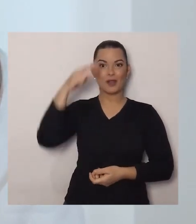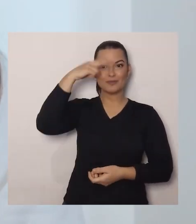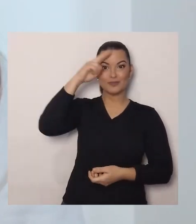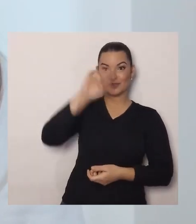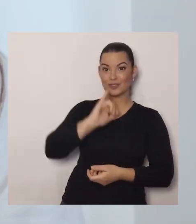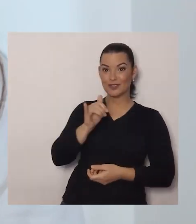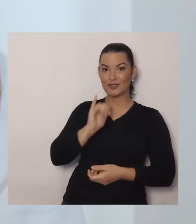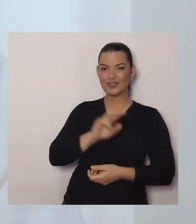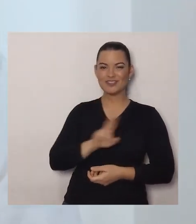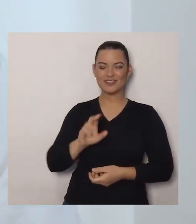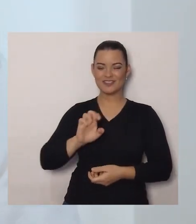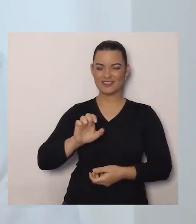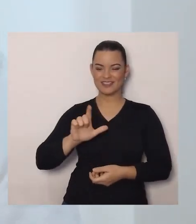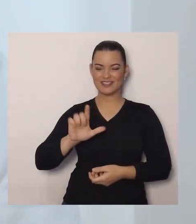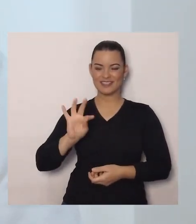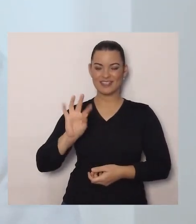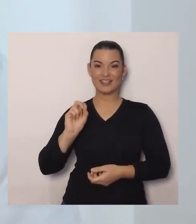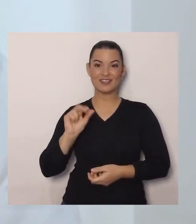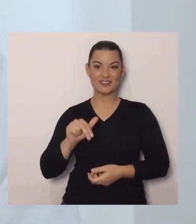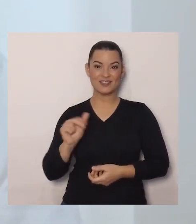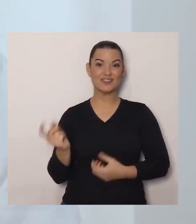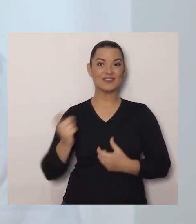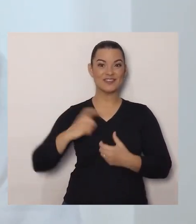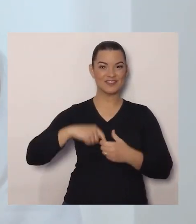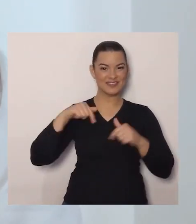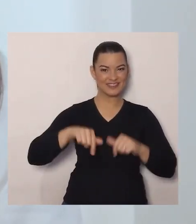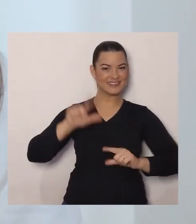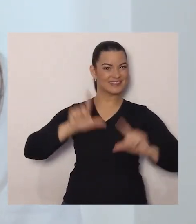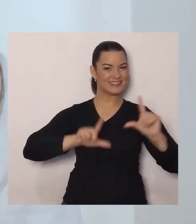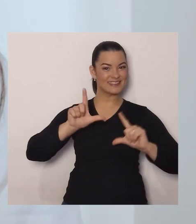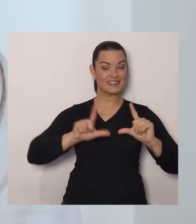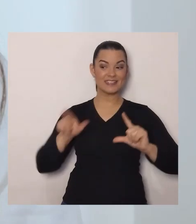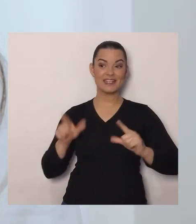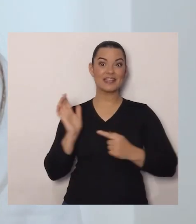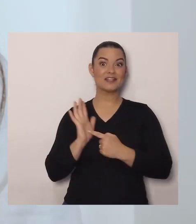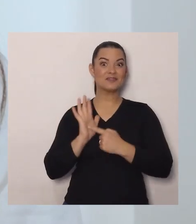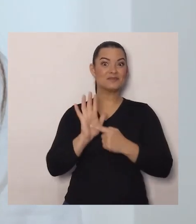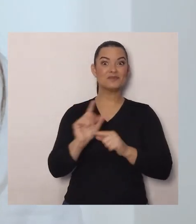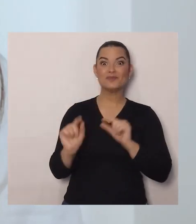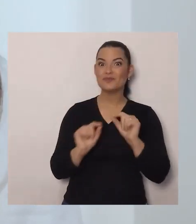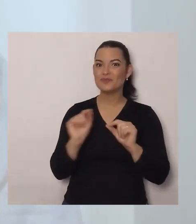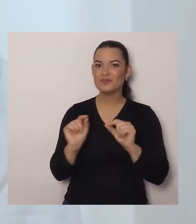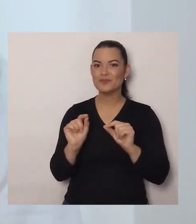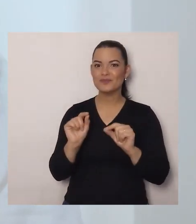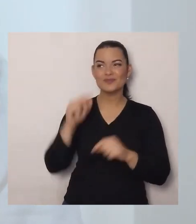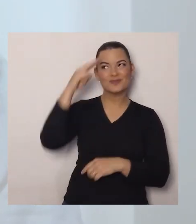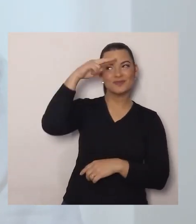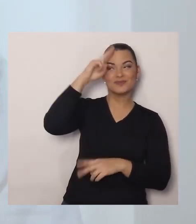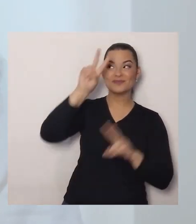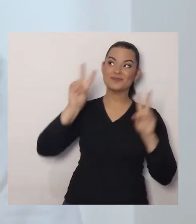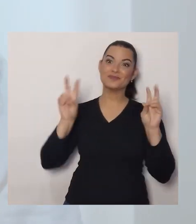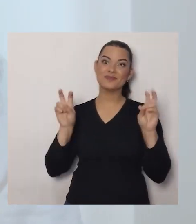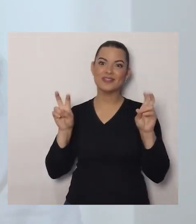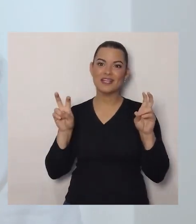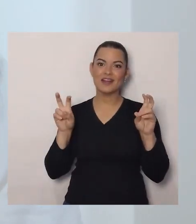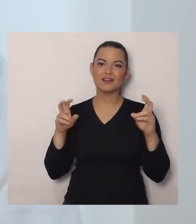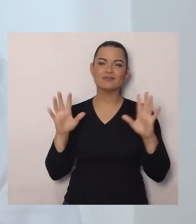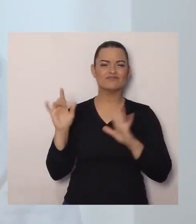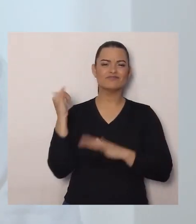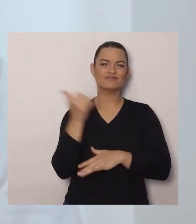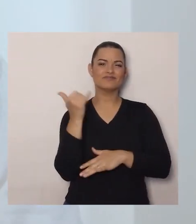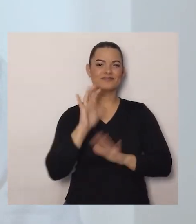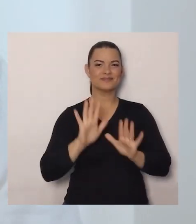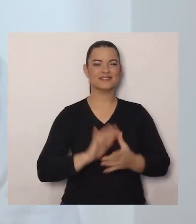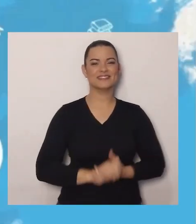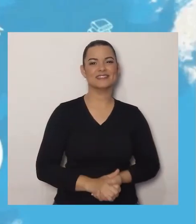voltou ao nosso programa. E ele trouxe um caos sobre... Eu vou